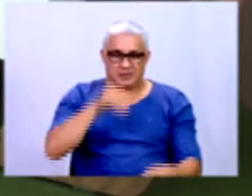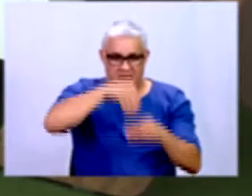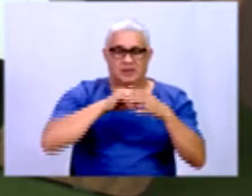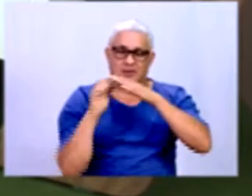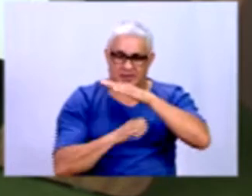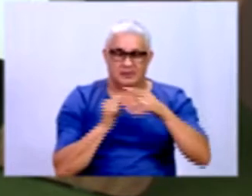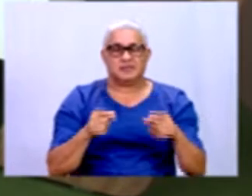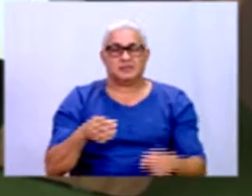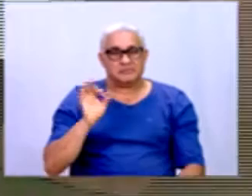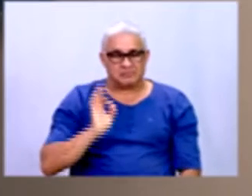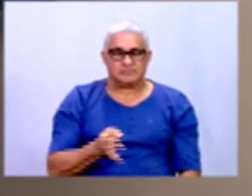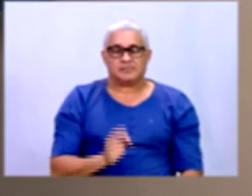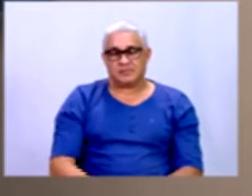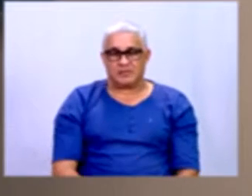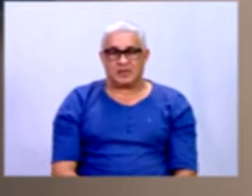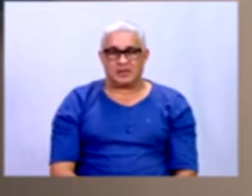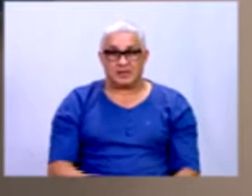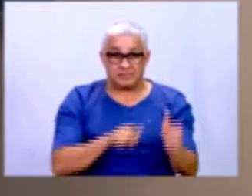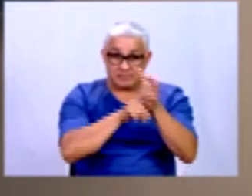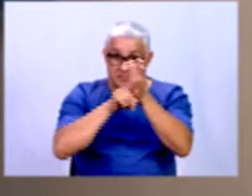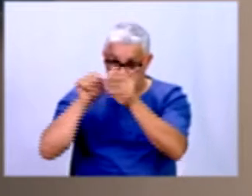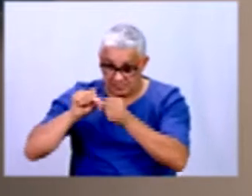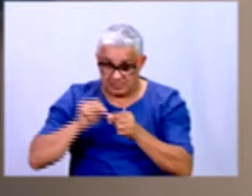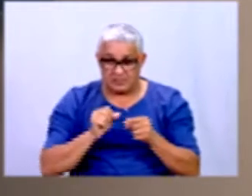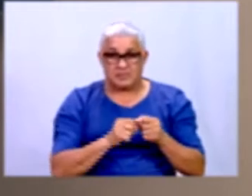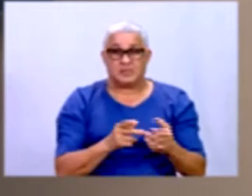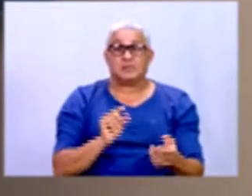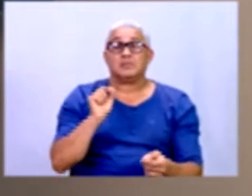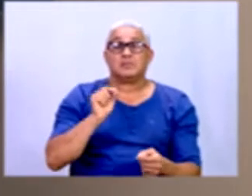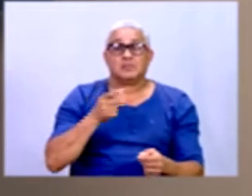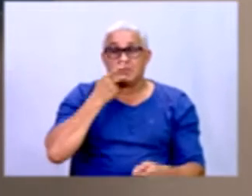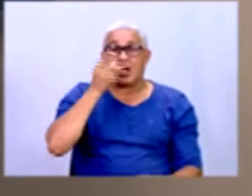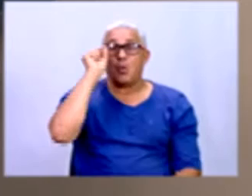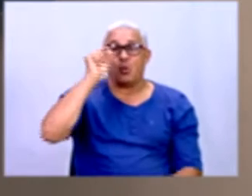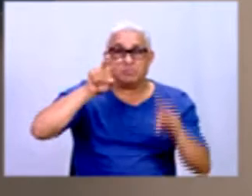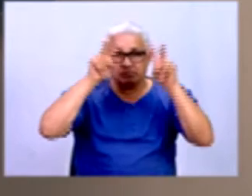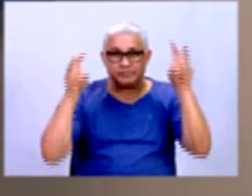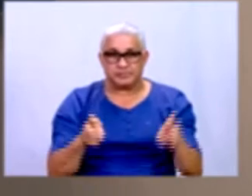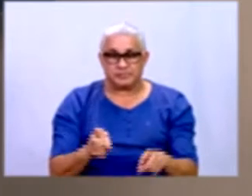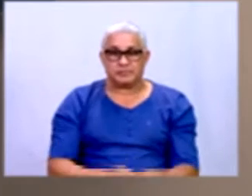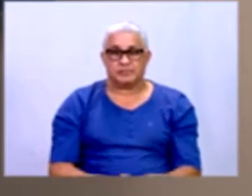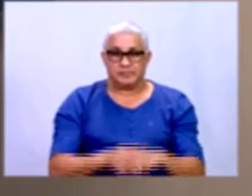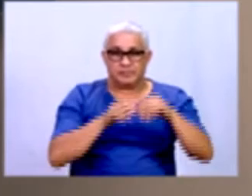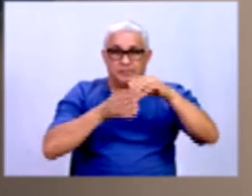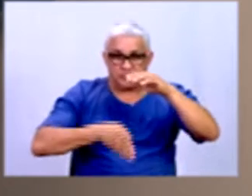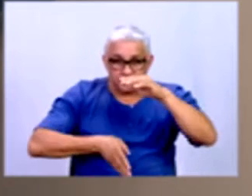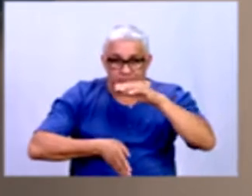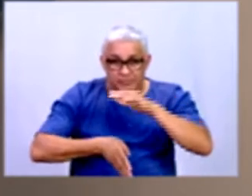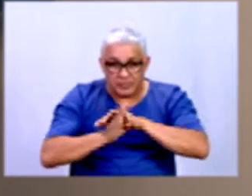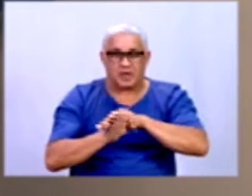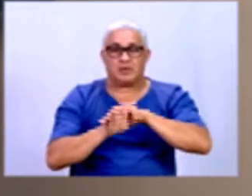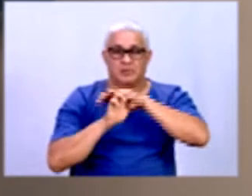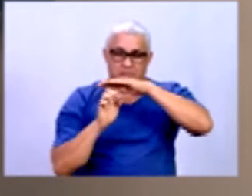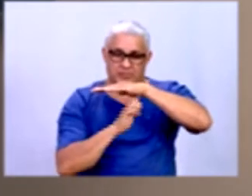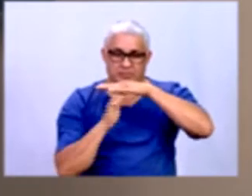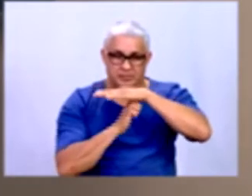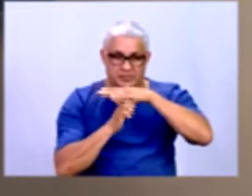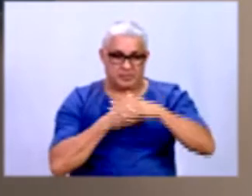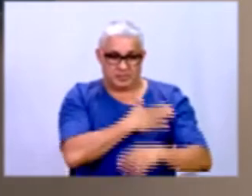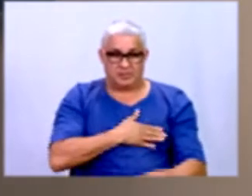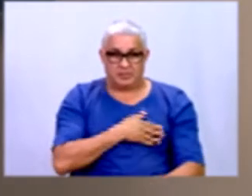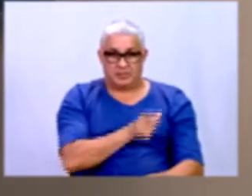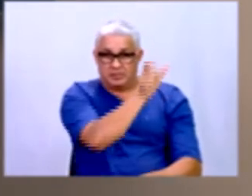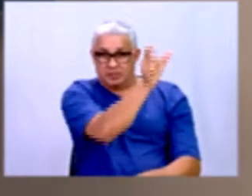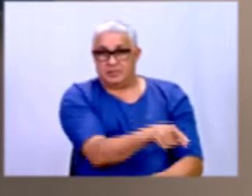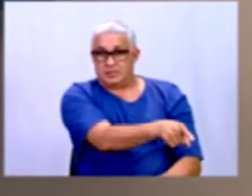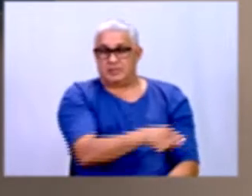Quando a gente vai fazer uma pesquisa, na verdade, a gente tem que, por exemplo, vamos entrar na empresa aqui e falar da satisfação dos clientes, daí a gente